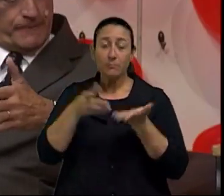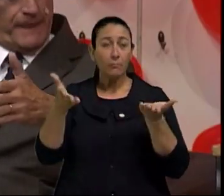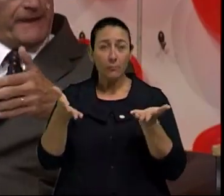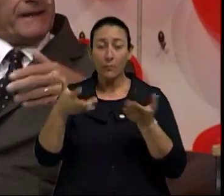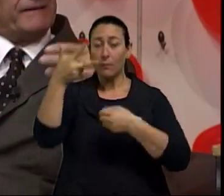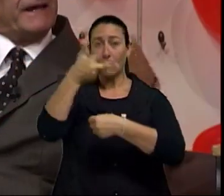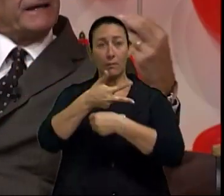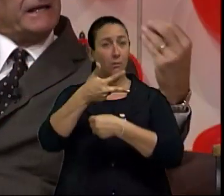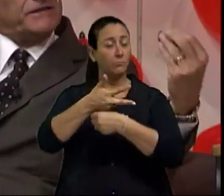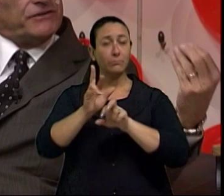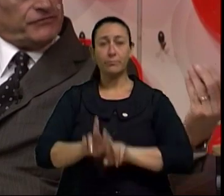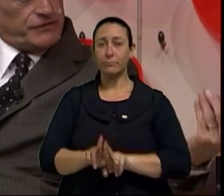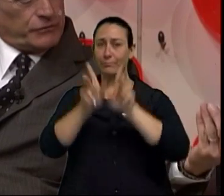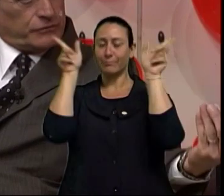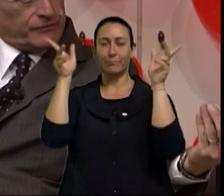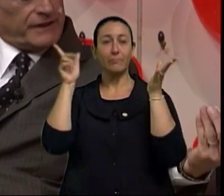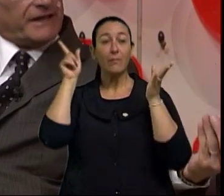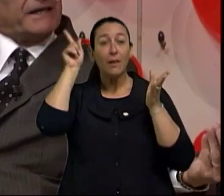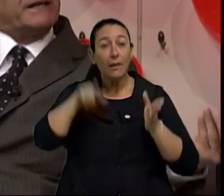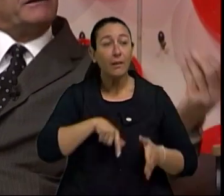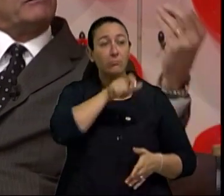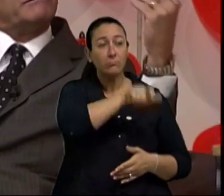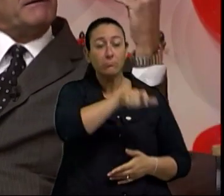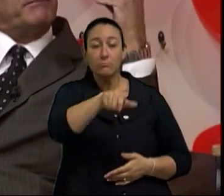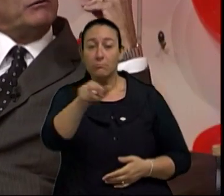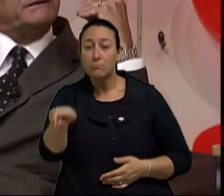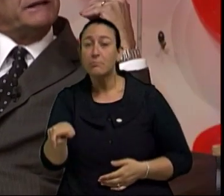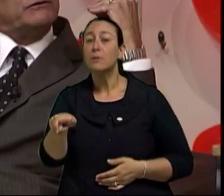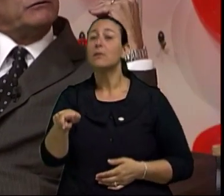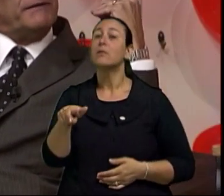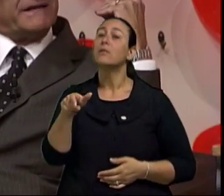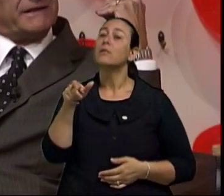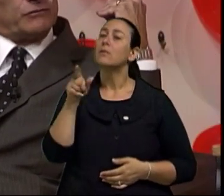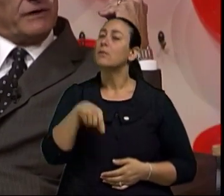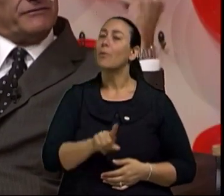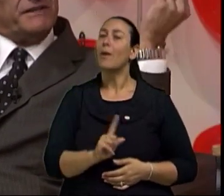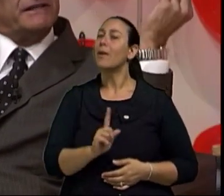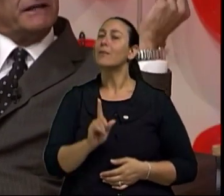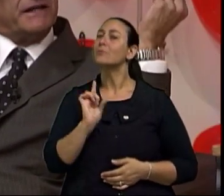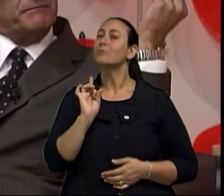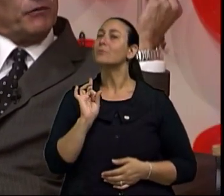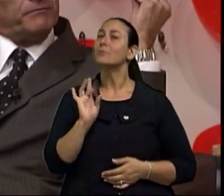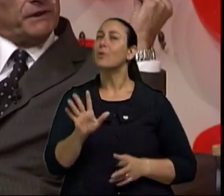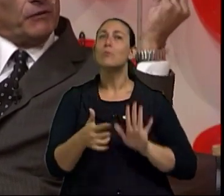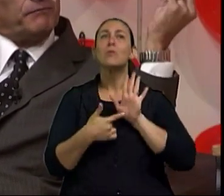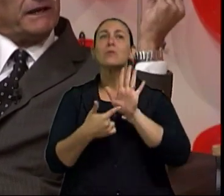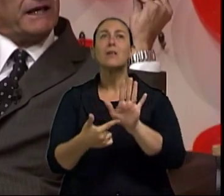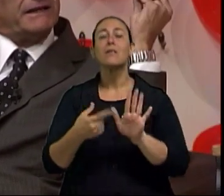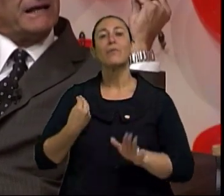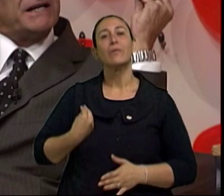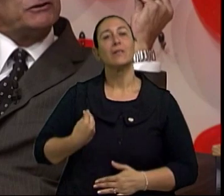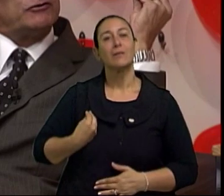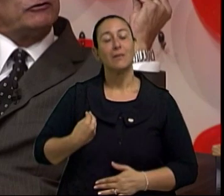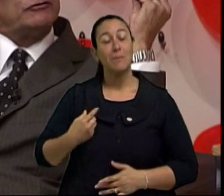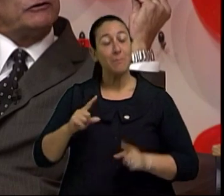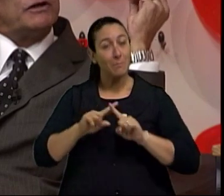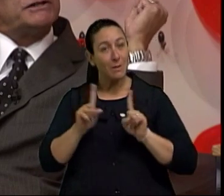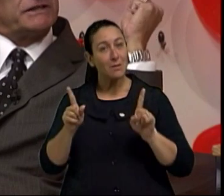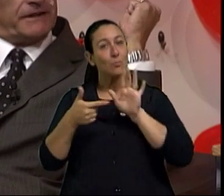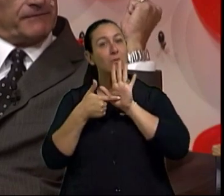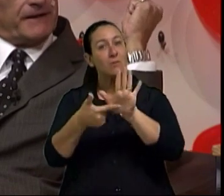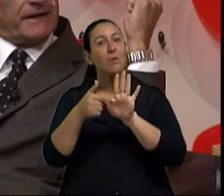idoso, daquele indivíduo que não está pautando mais a sua vida, na minha opinião, pela idade